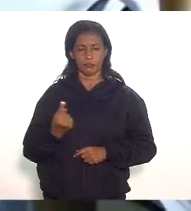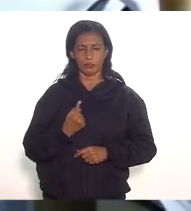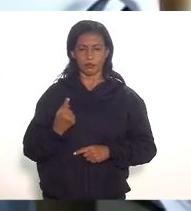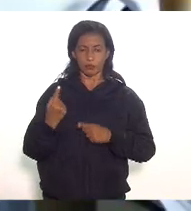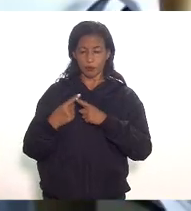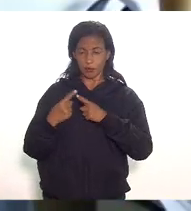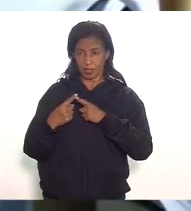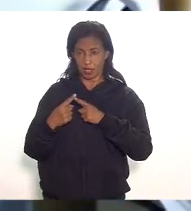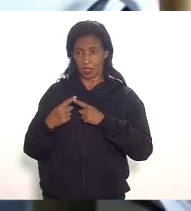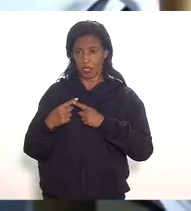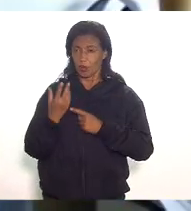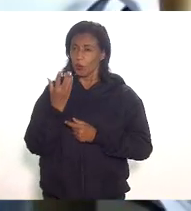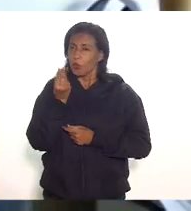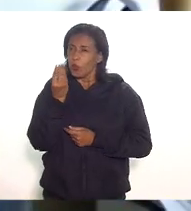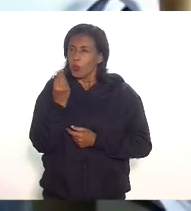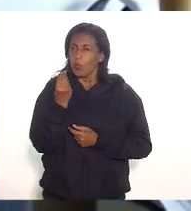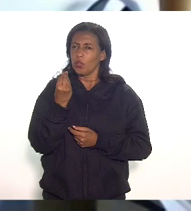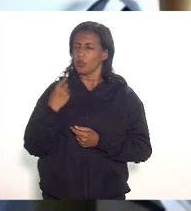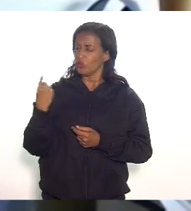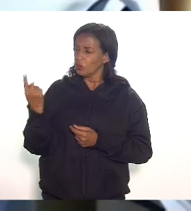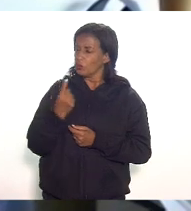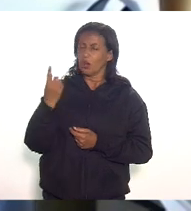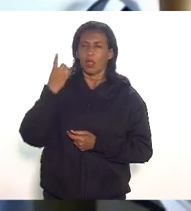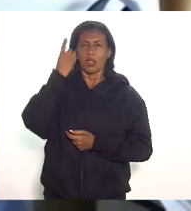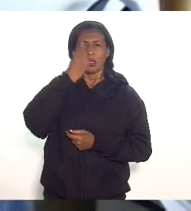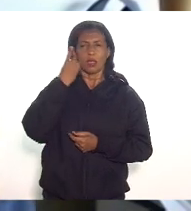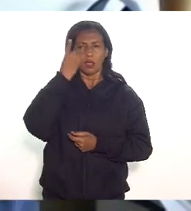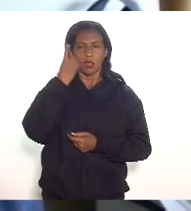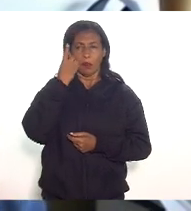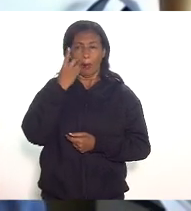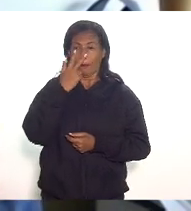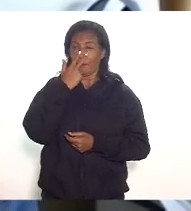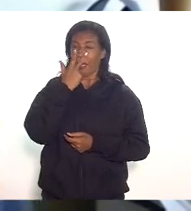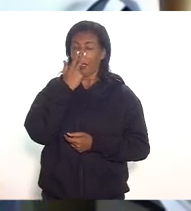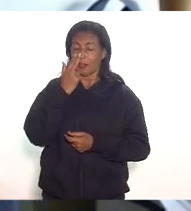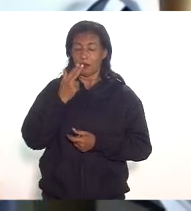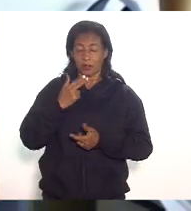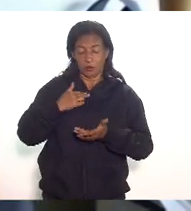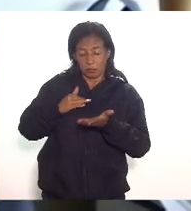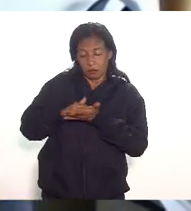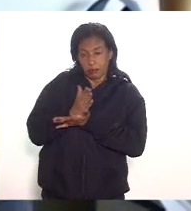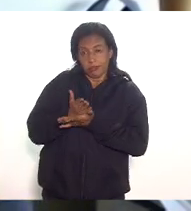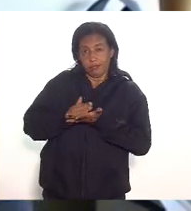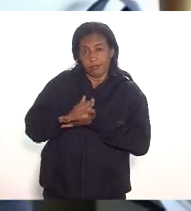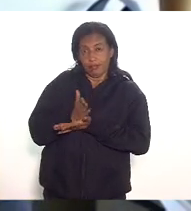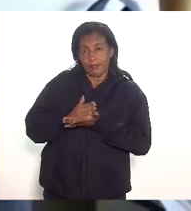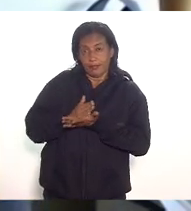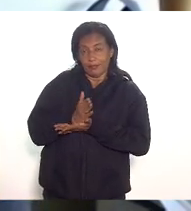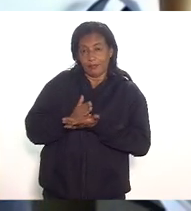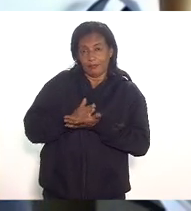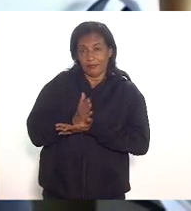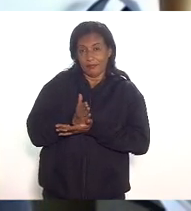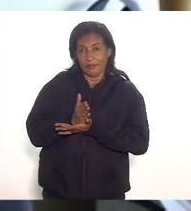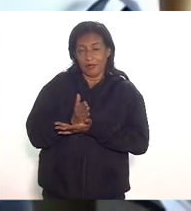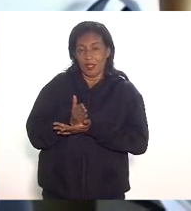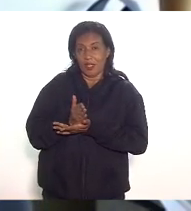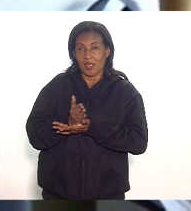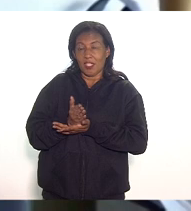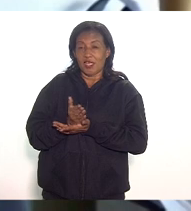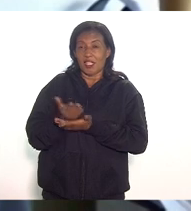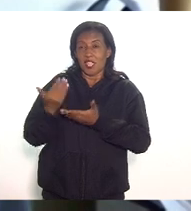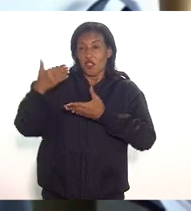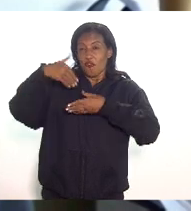de nós deputados ficamos muito incomodados em votar no